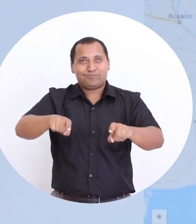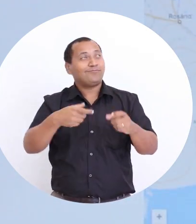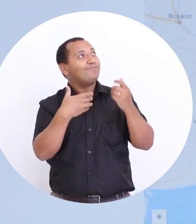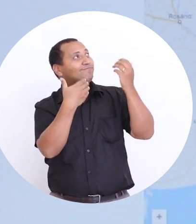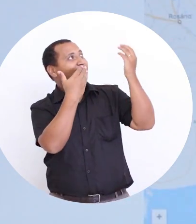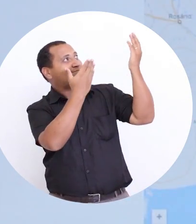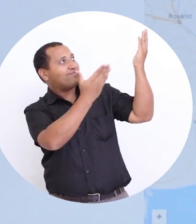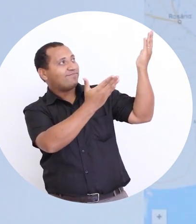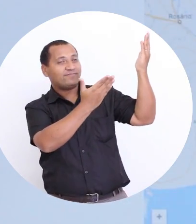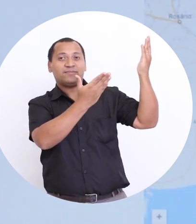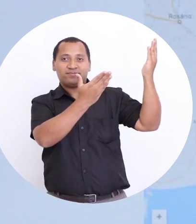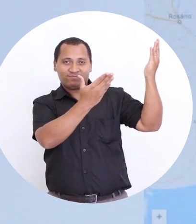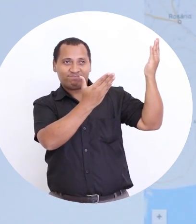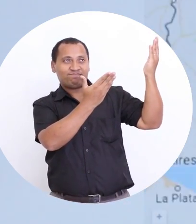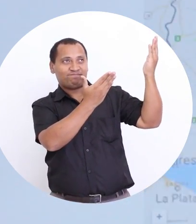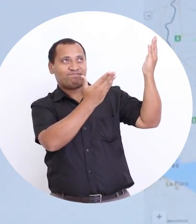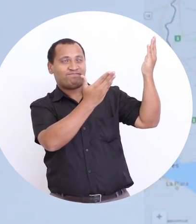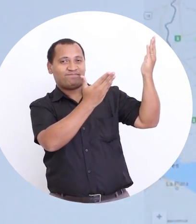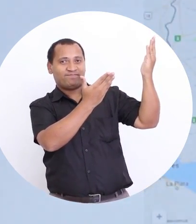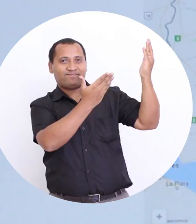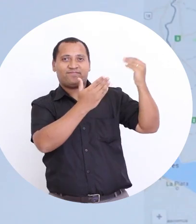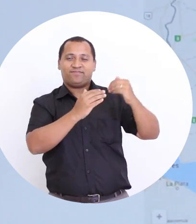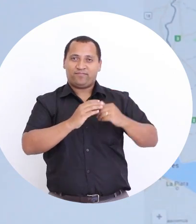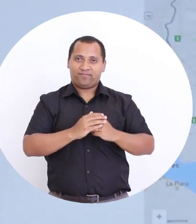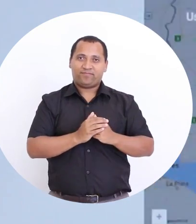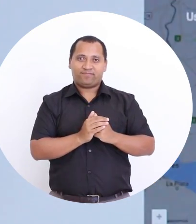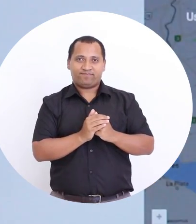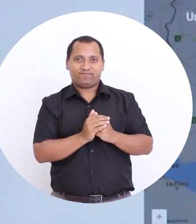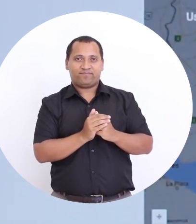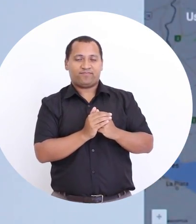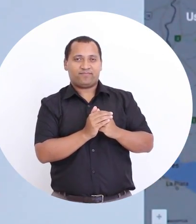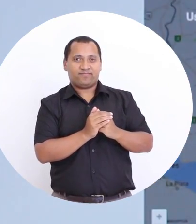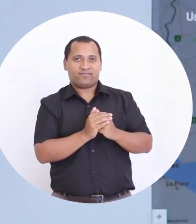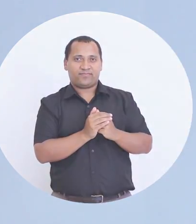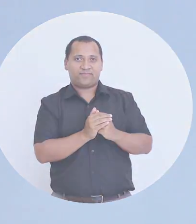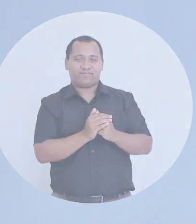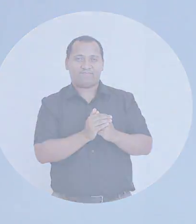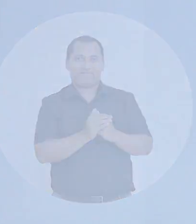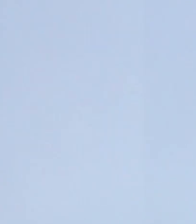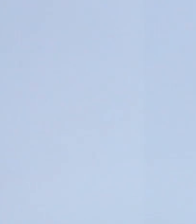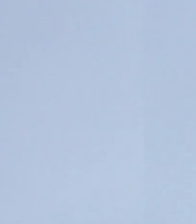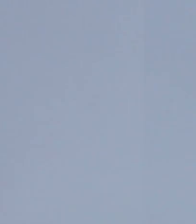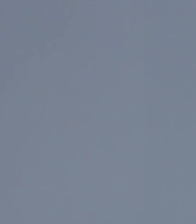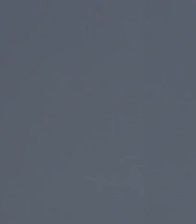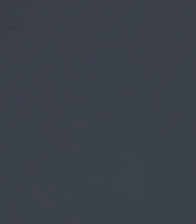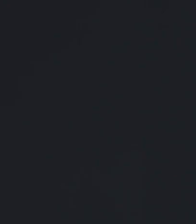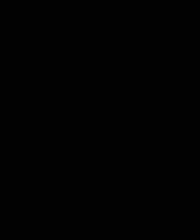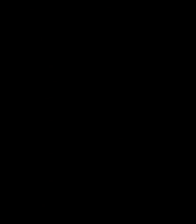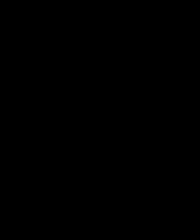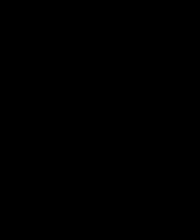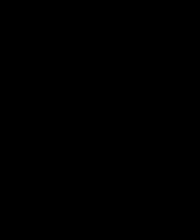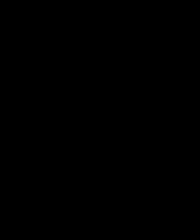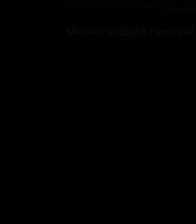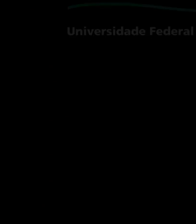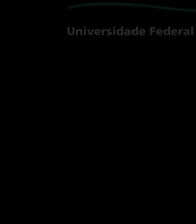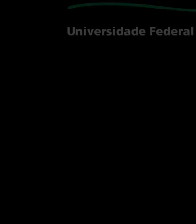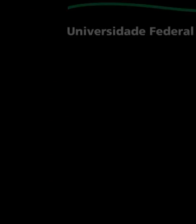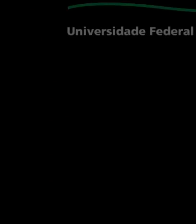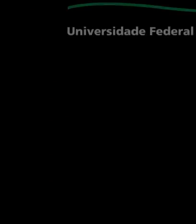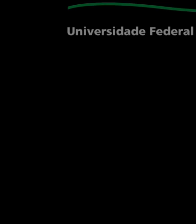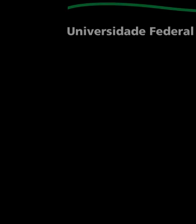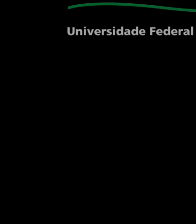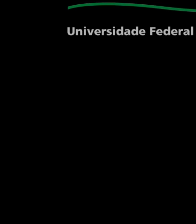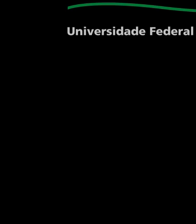.unipampa.edu.br.sisu..unipampa.edu.br.sisu. www